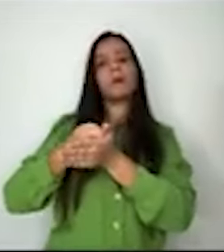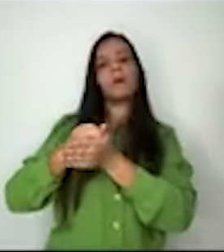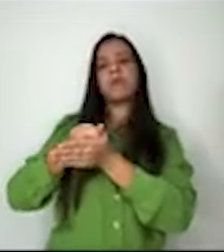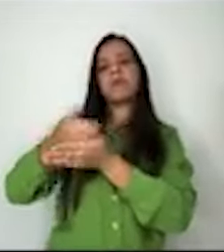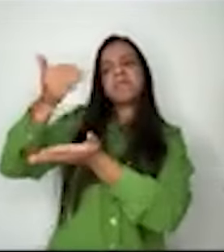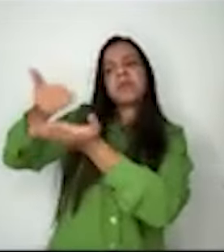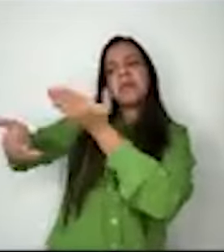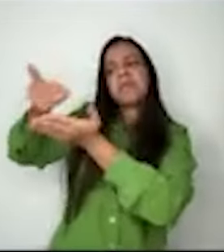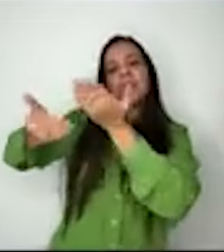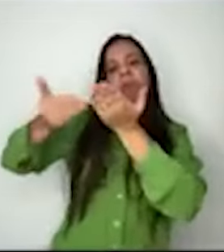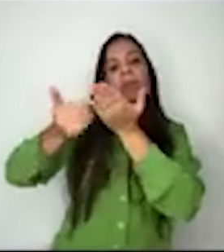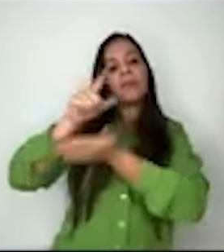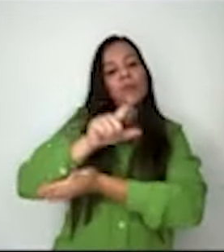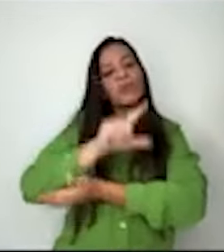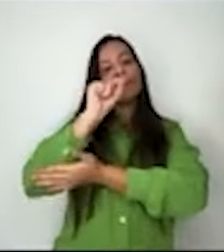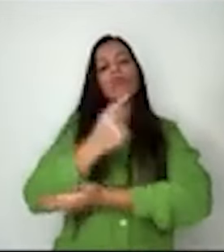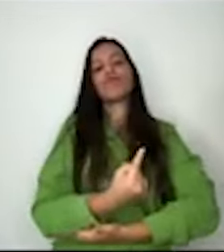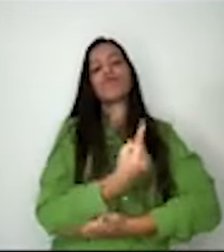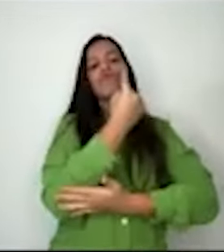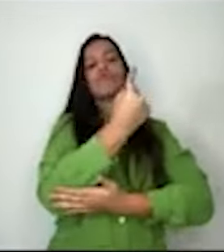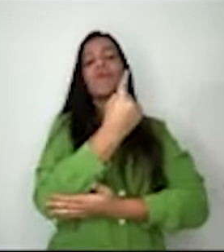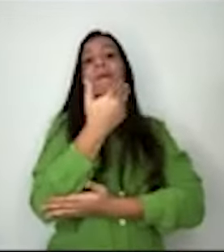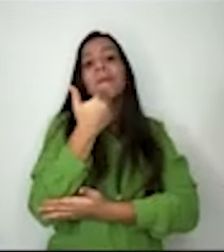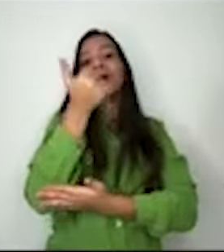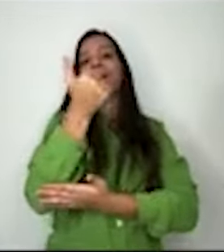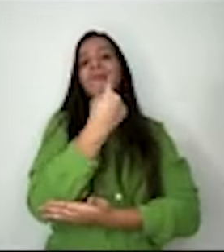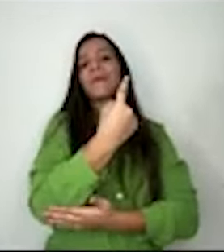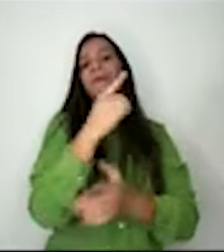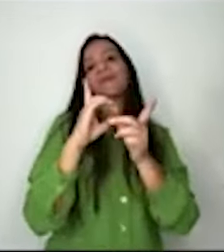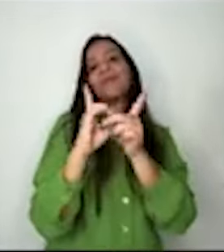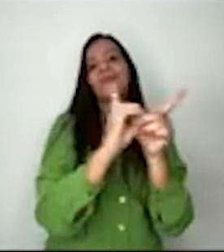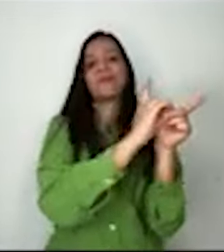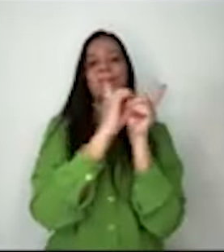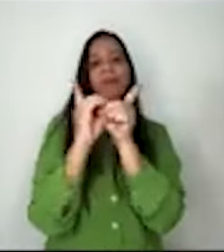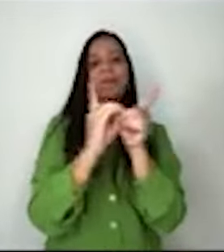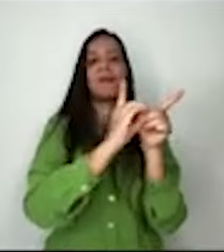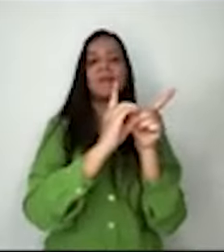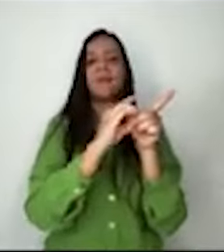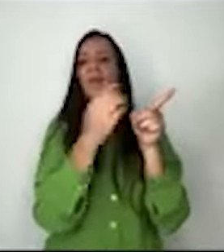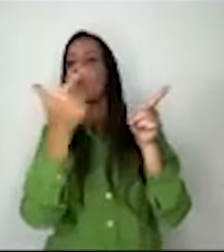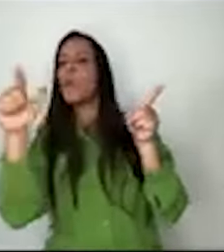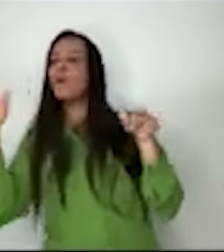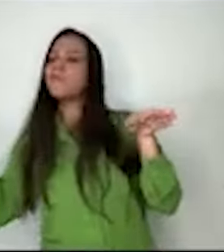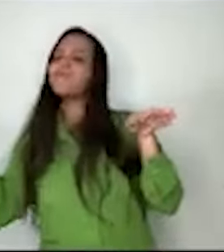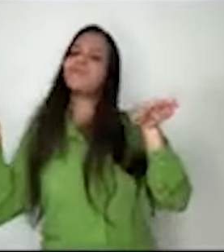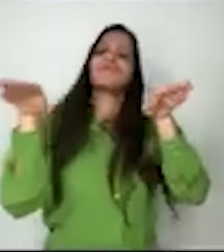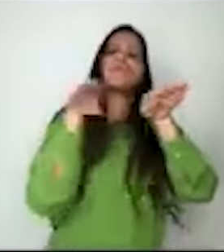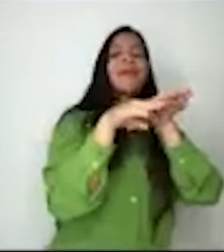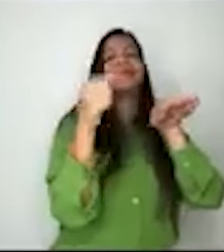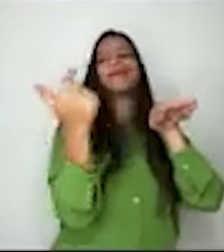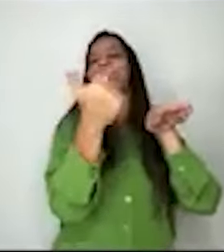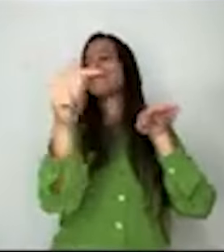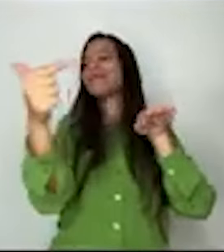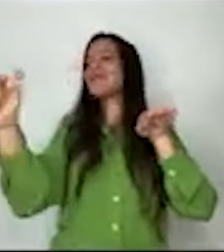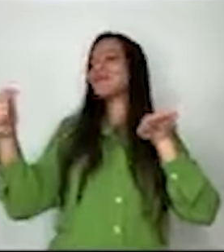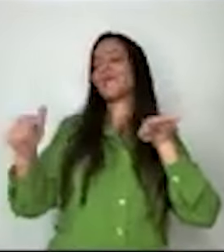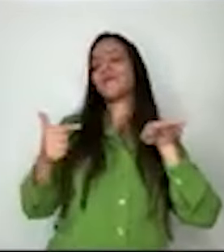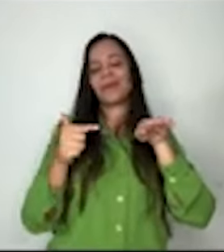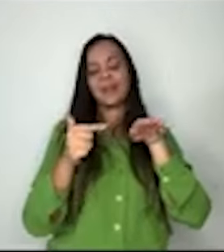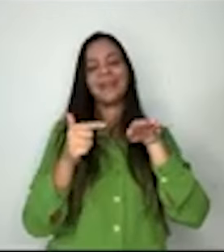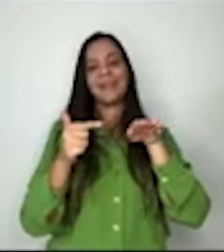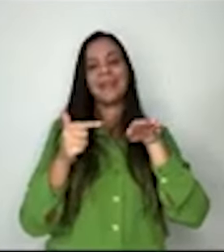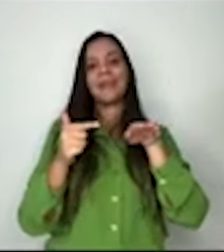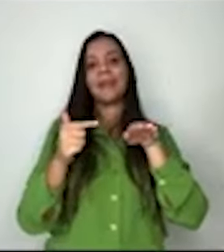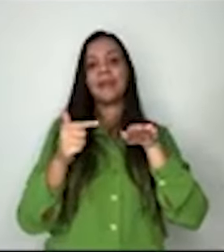Democracia é um conceito fundamental equiparável a uma moeda com as suas duas faces. De um lado,